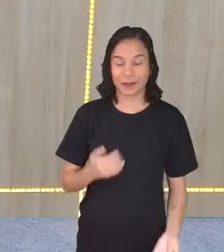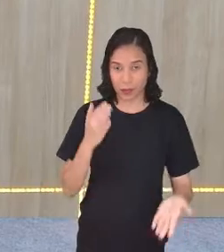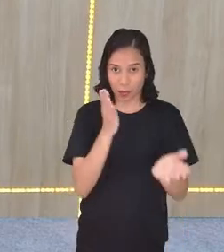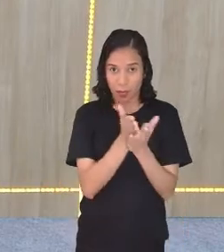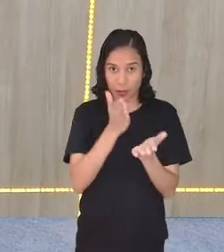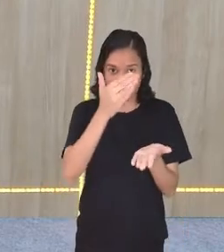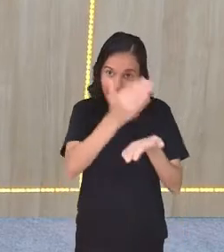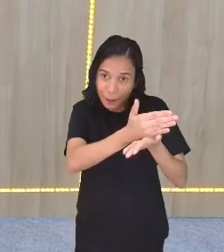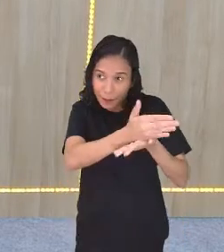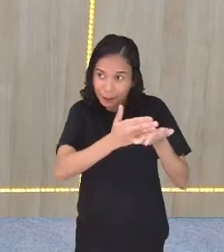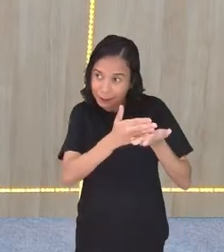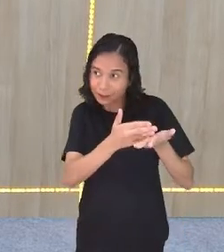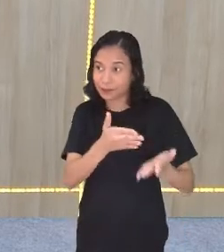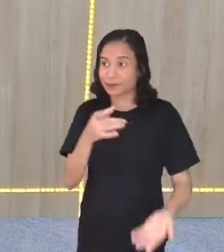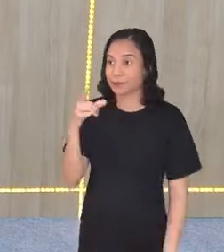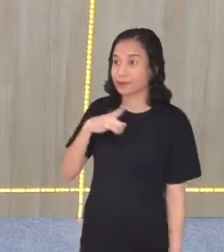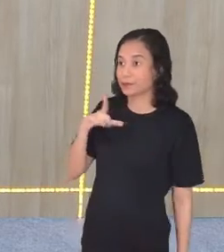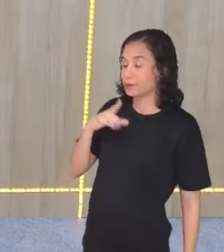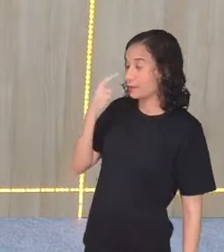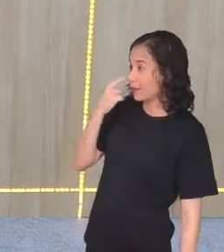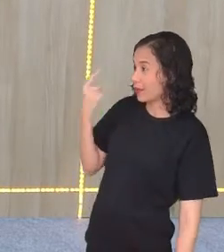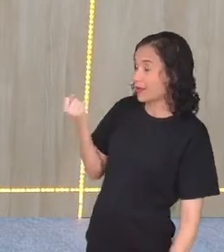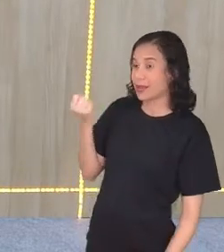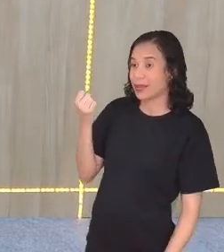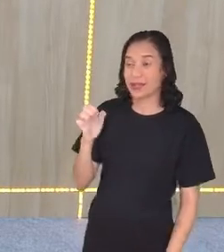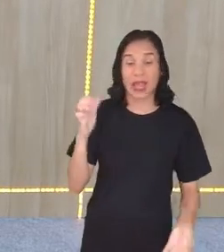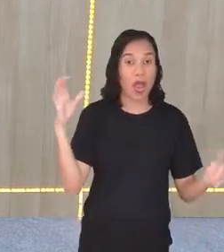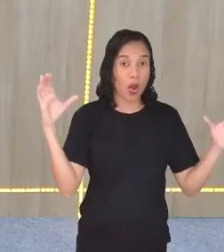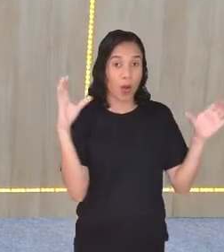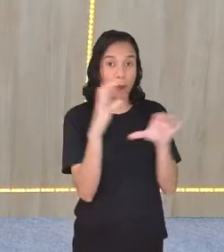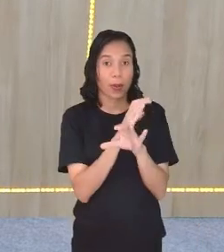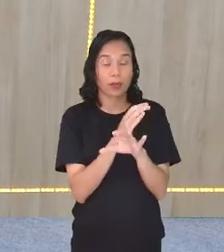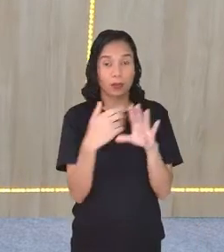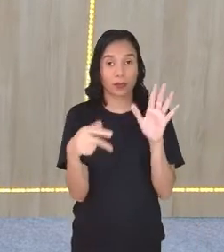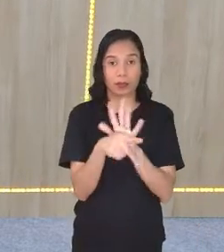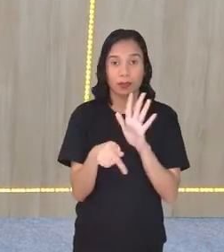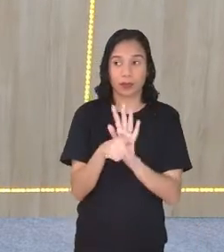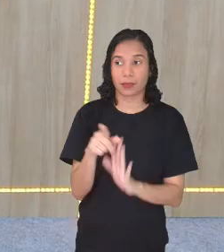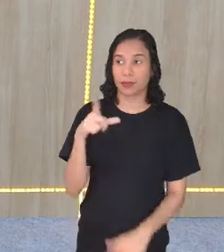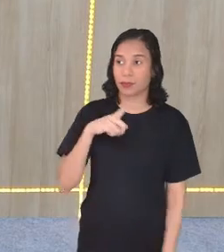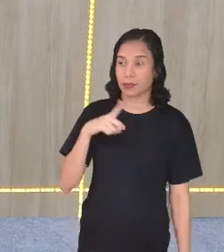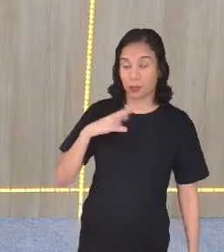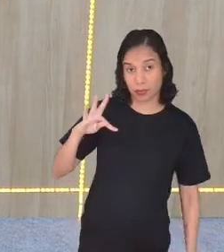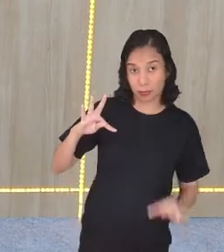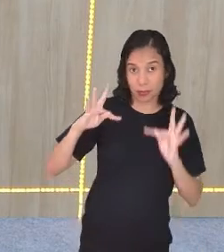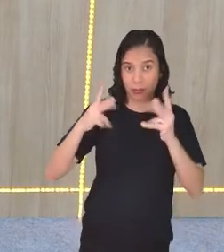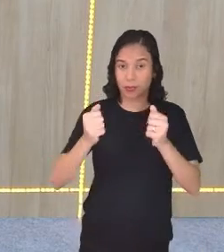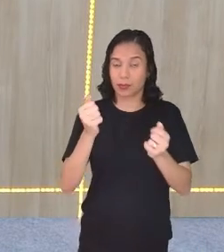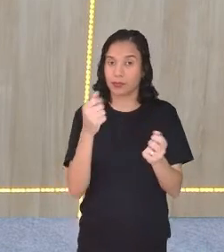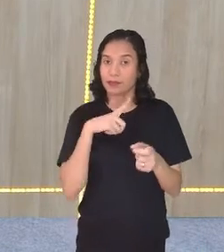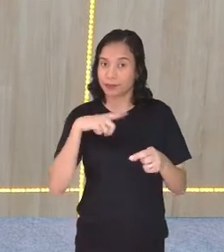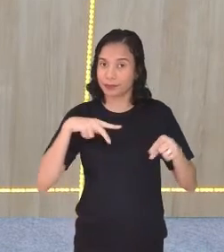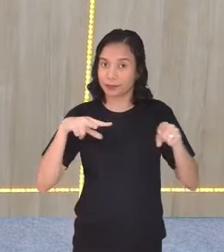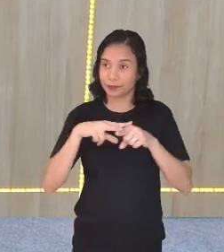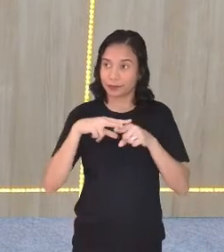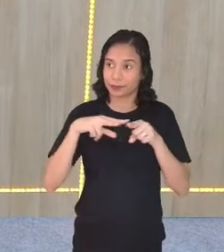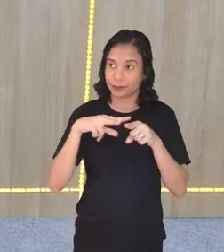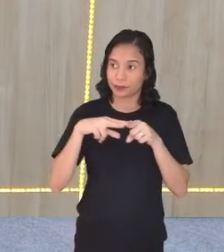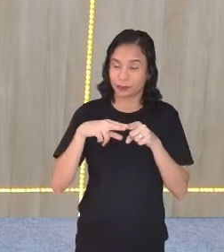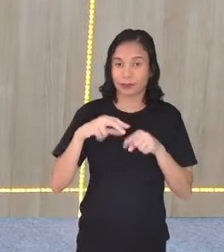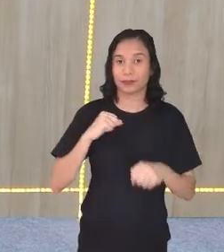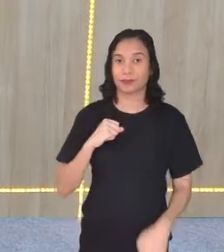metade disso. Aí, se eu botar ele completo aqui, ó. A pizza toda. Aí, eu vou tirar a minha